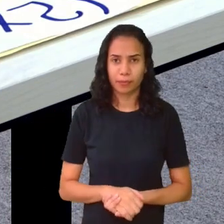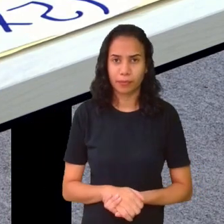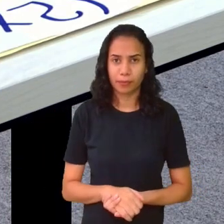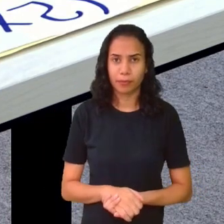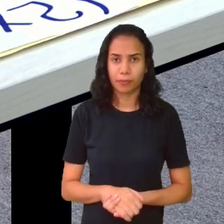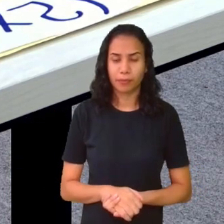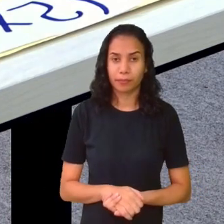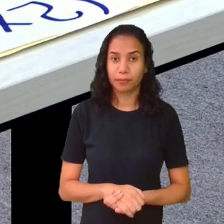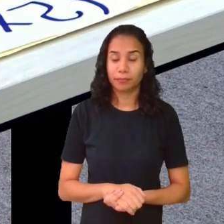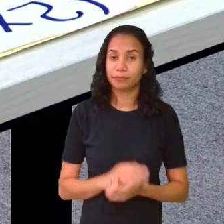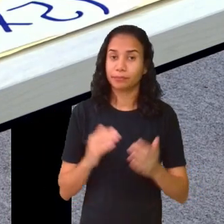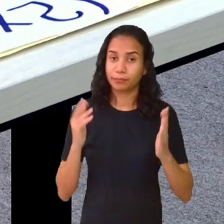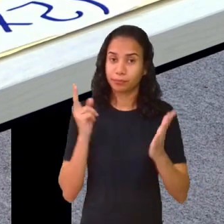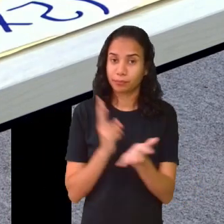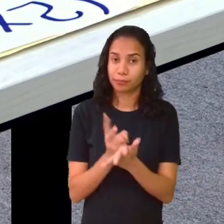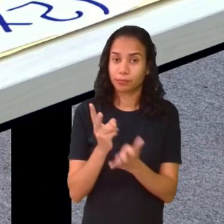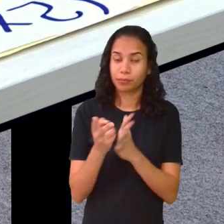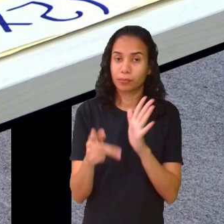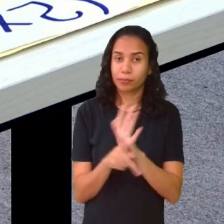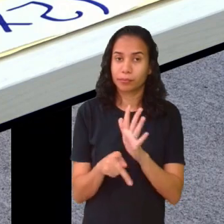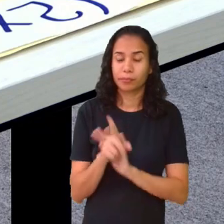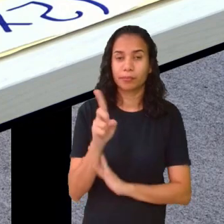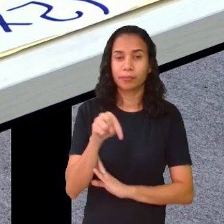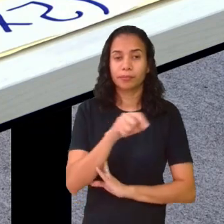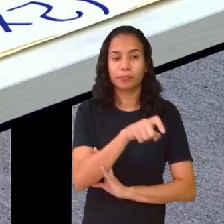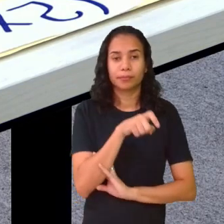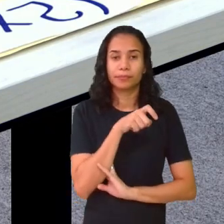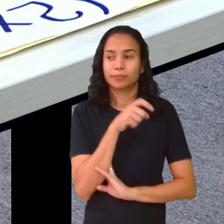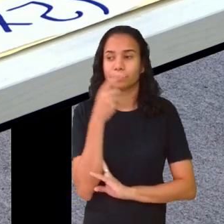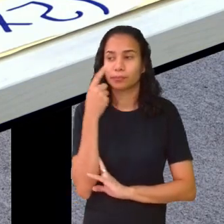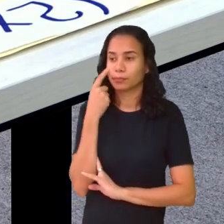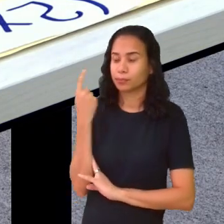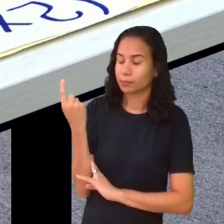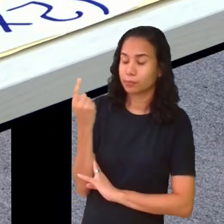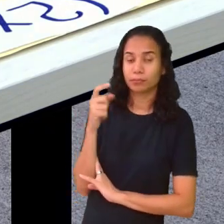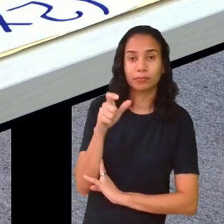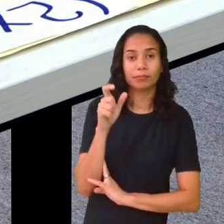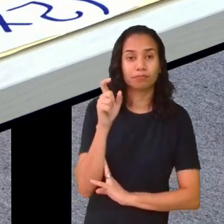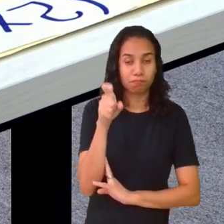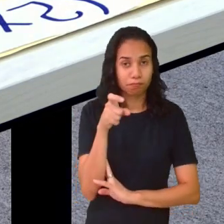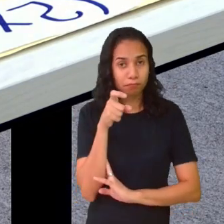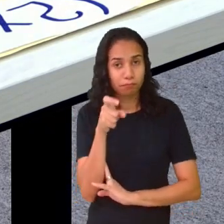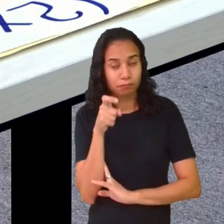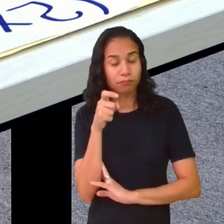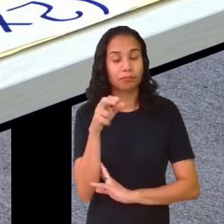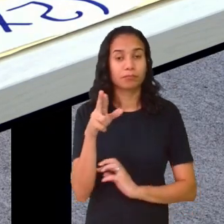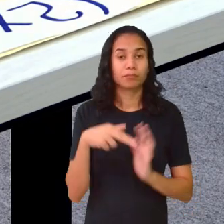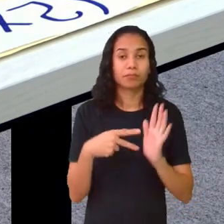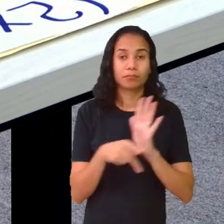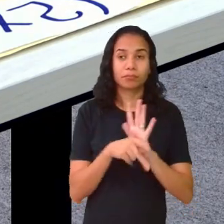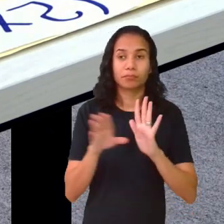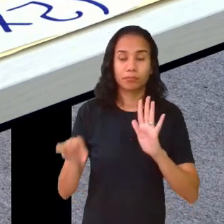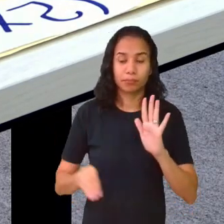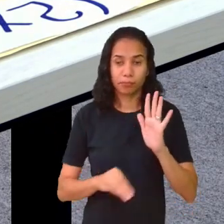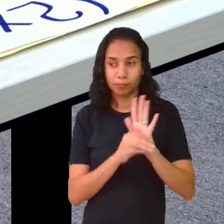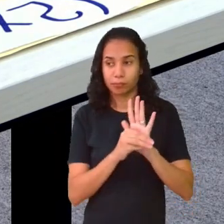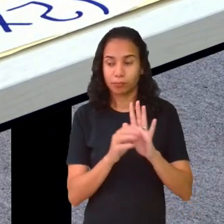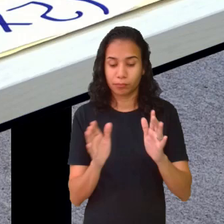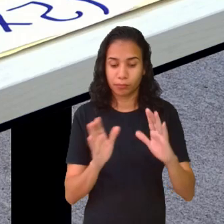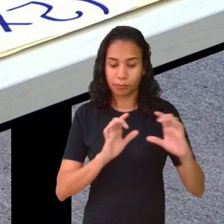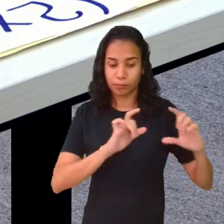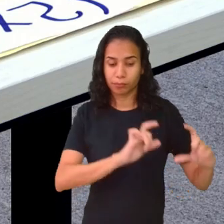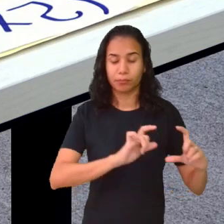E, de todo jeito, esse tamanho aqui é x. E esse tamanho aqui é x. Então, eu coloco neste